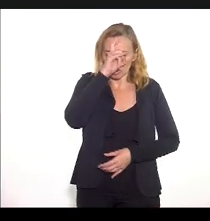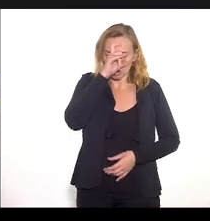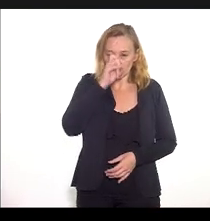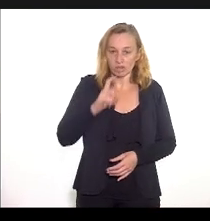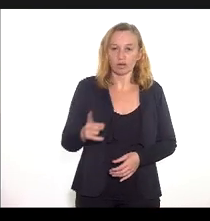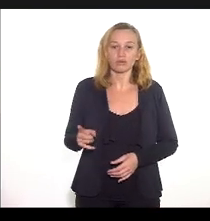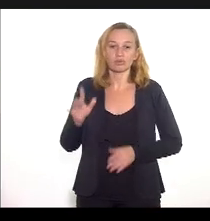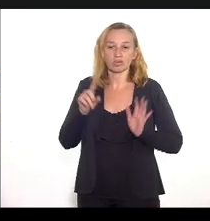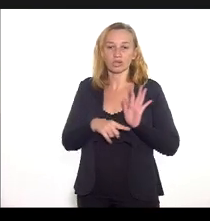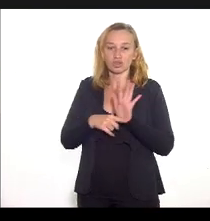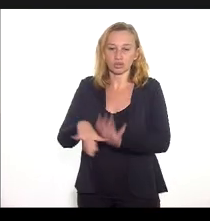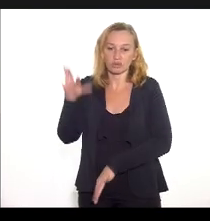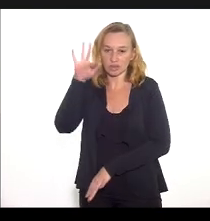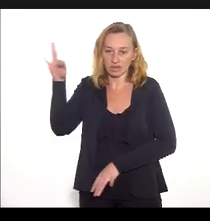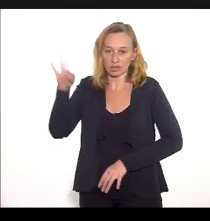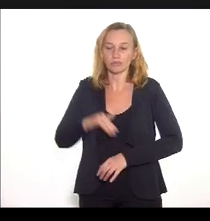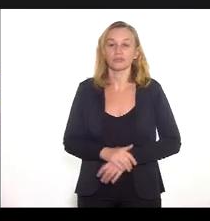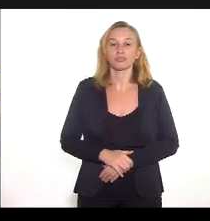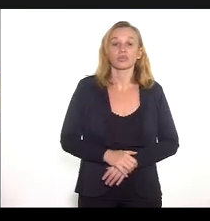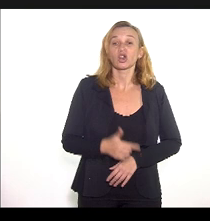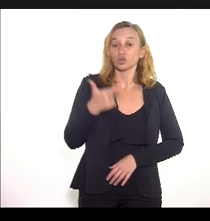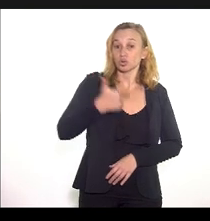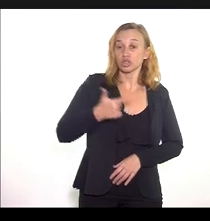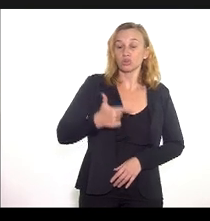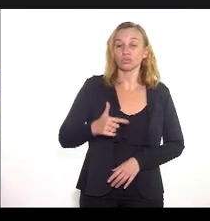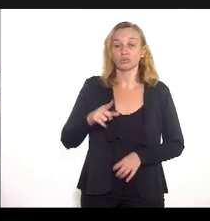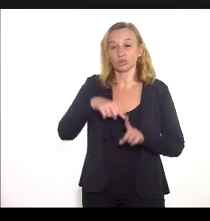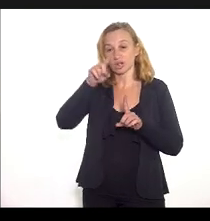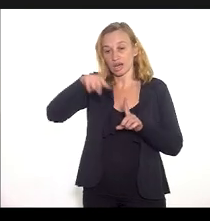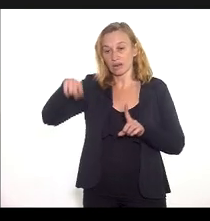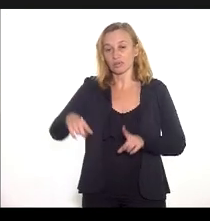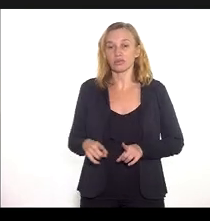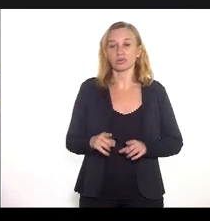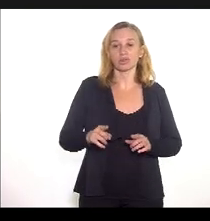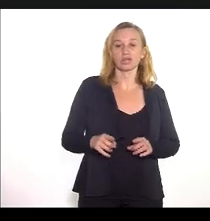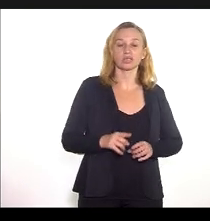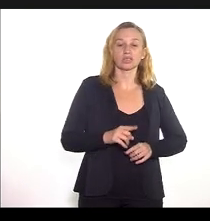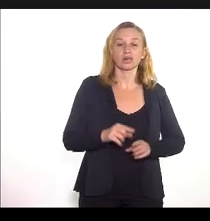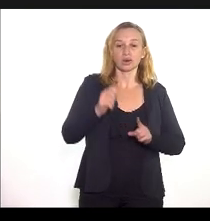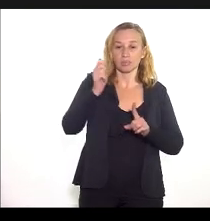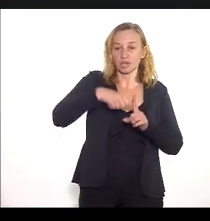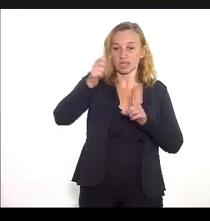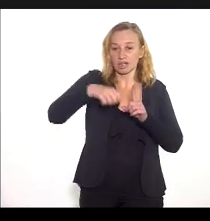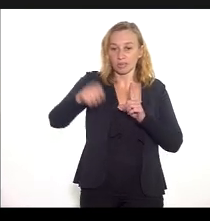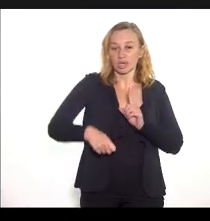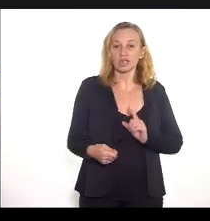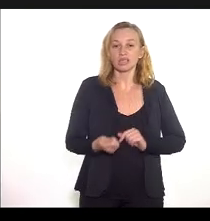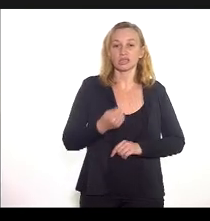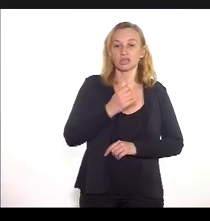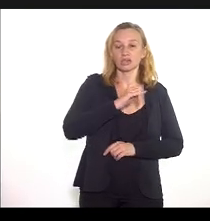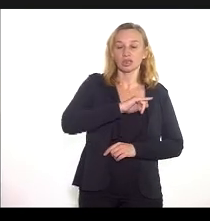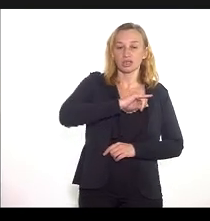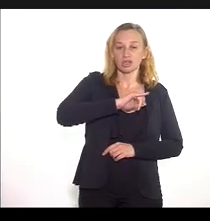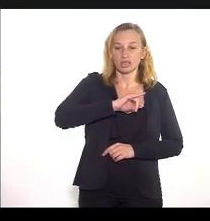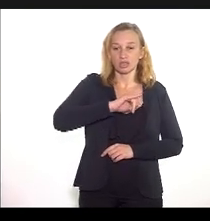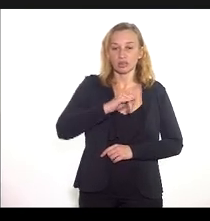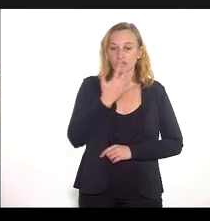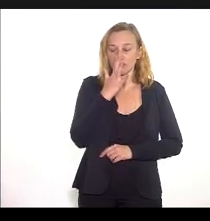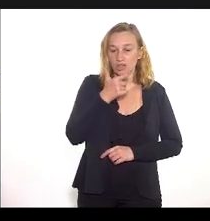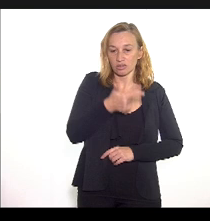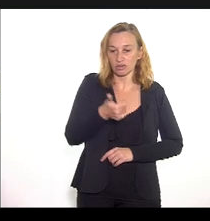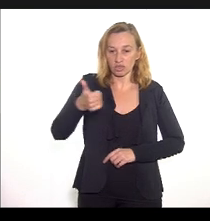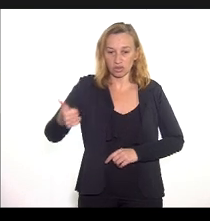no segundo gráfico financiamento federal mês a mês em fevereiro de 2021 24